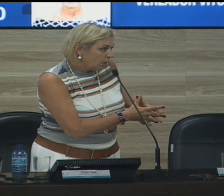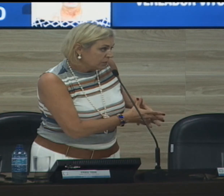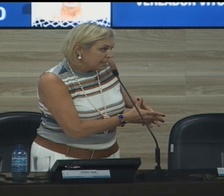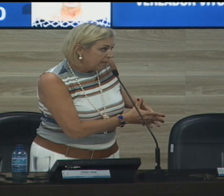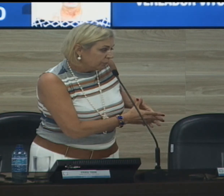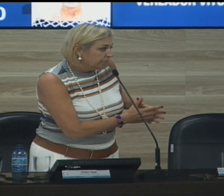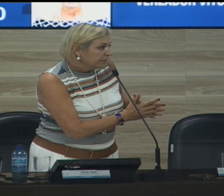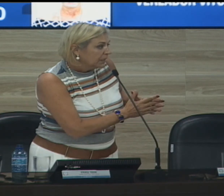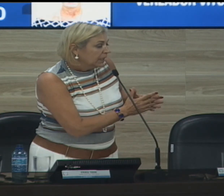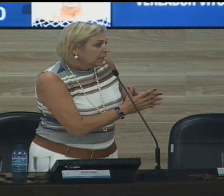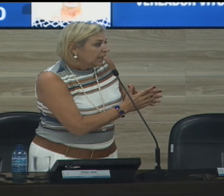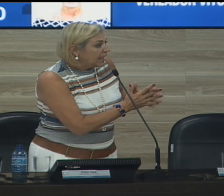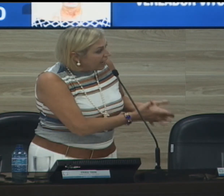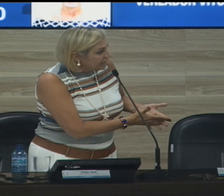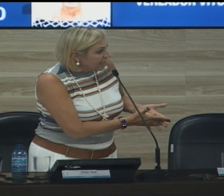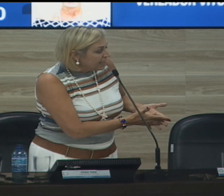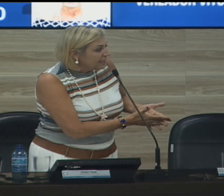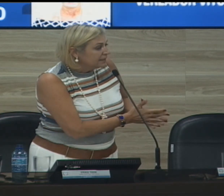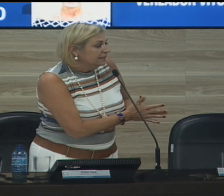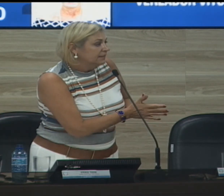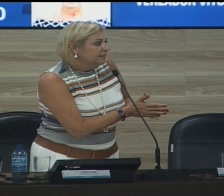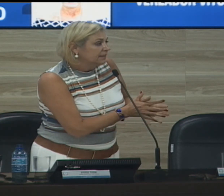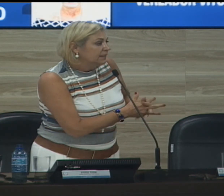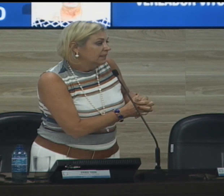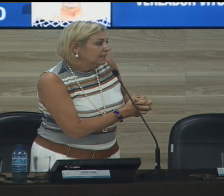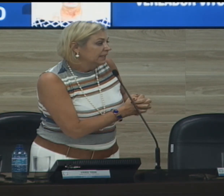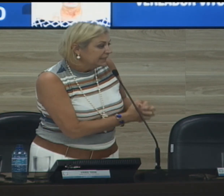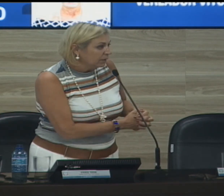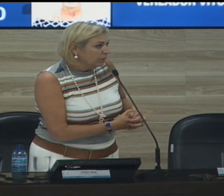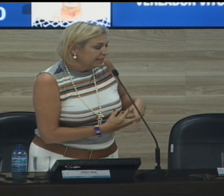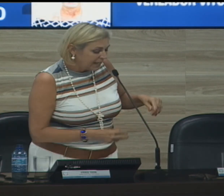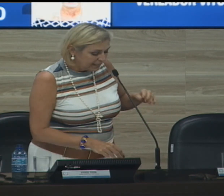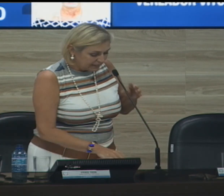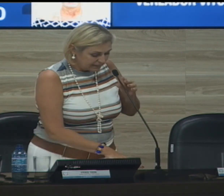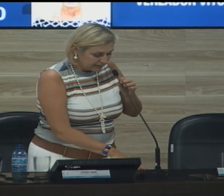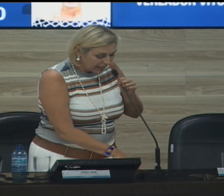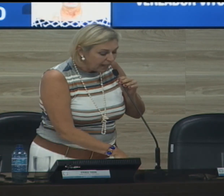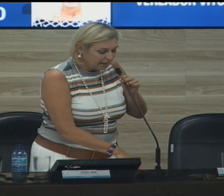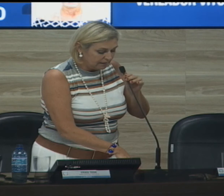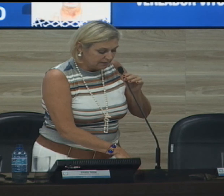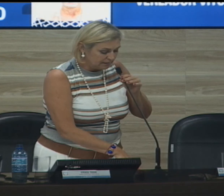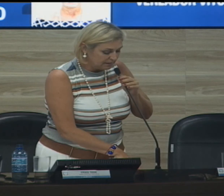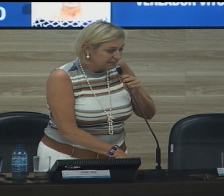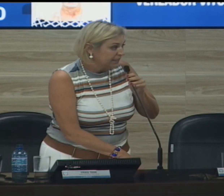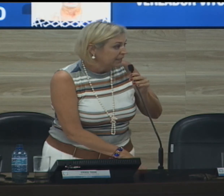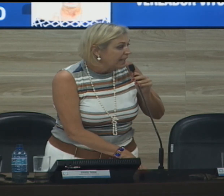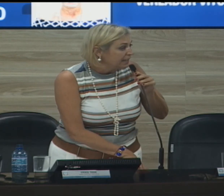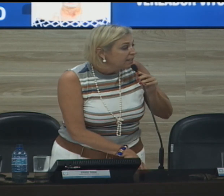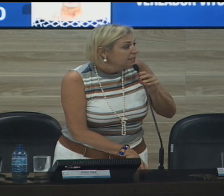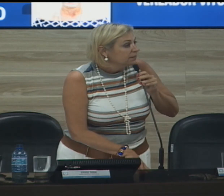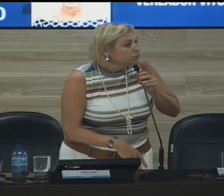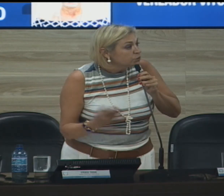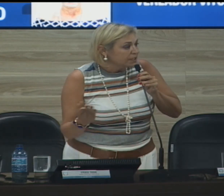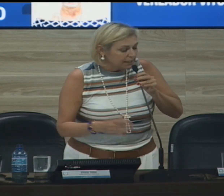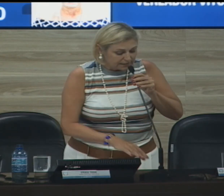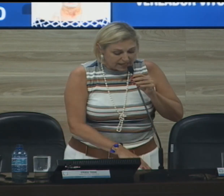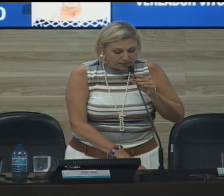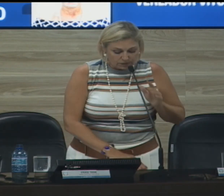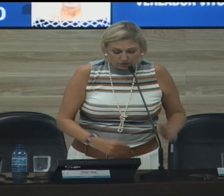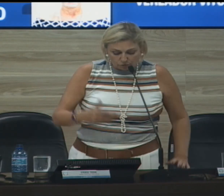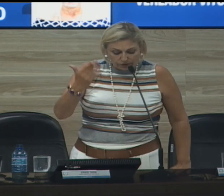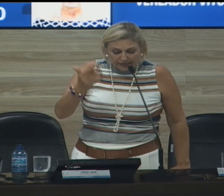leito carroçável a ideia entendo a ideia da secretaria do